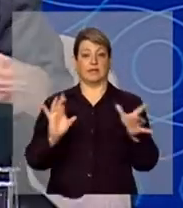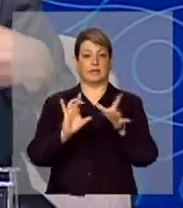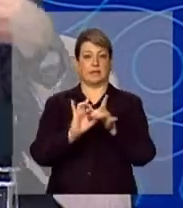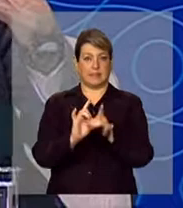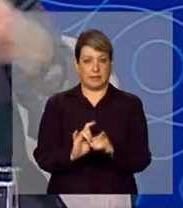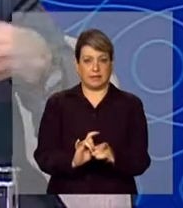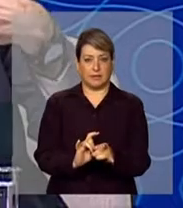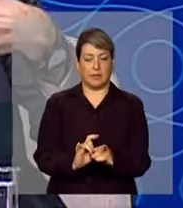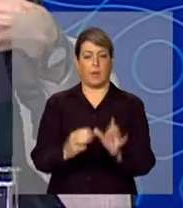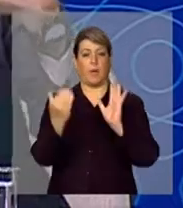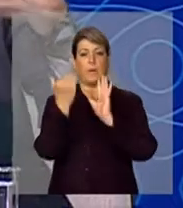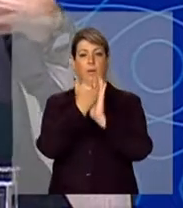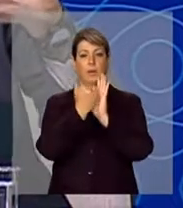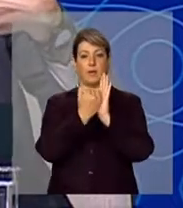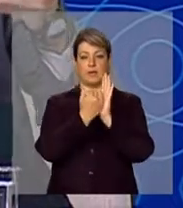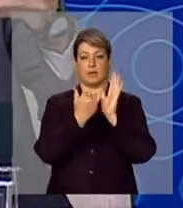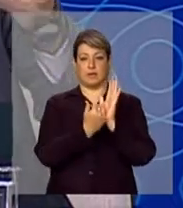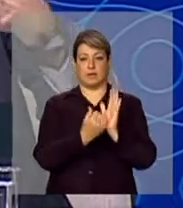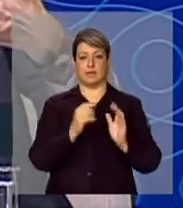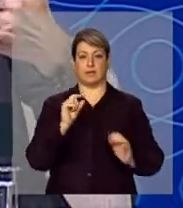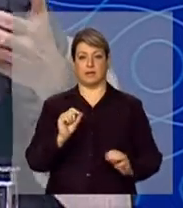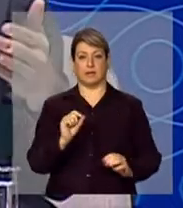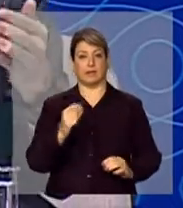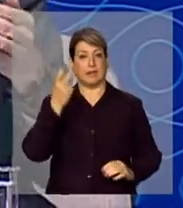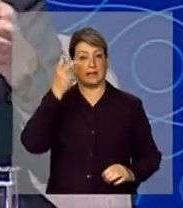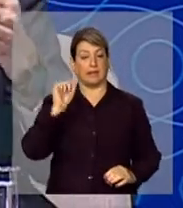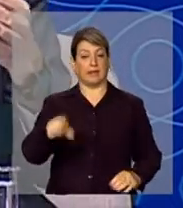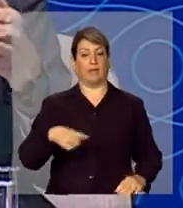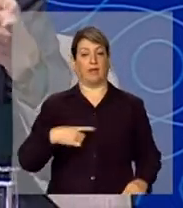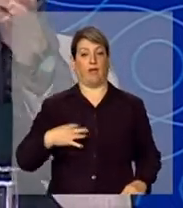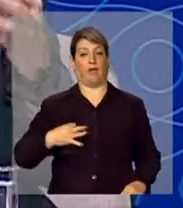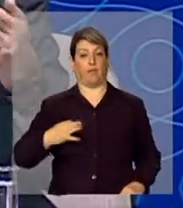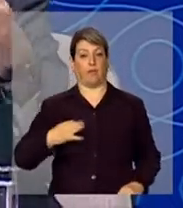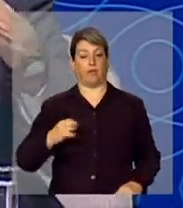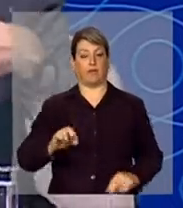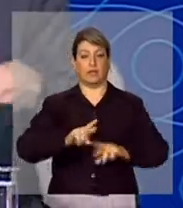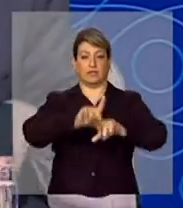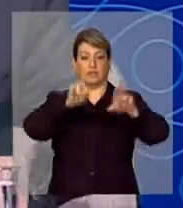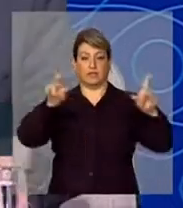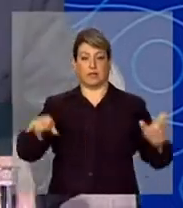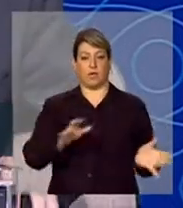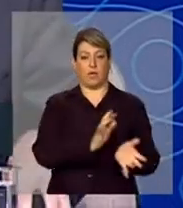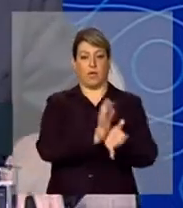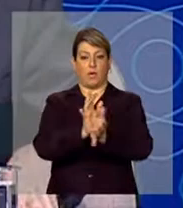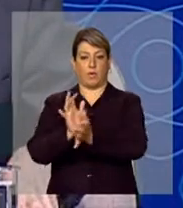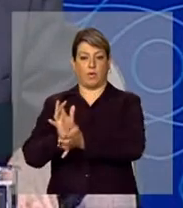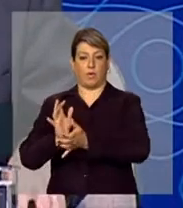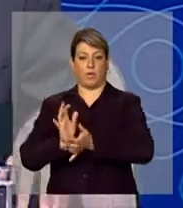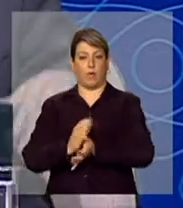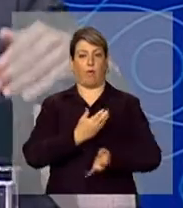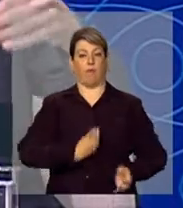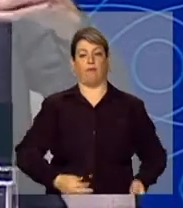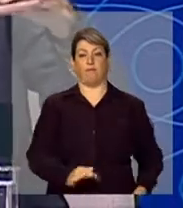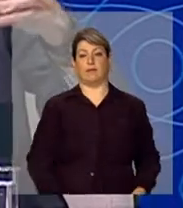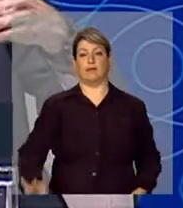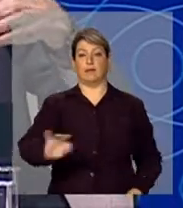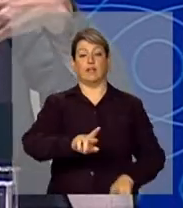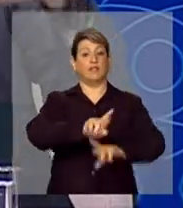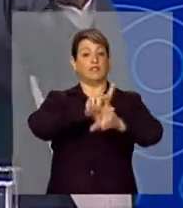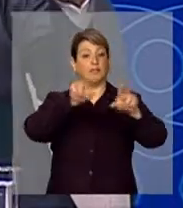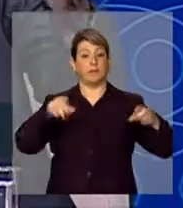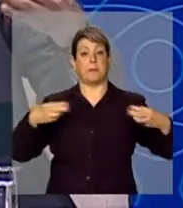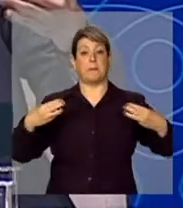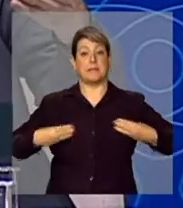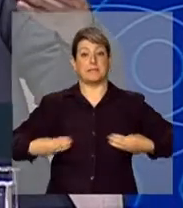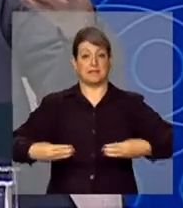os programas de voluntários que diferentes órgãos do governo federal, diferentes ministérios, diferentes